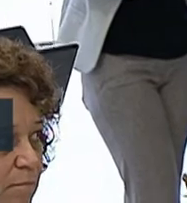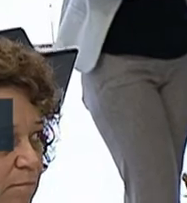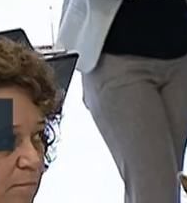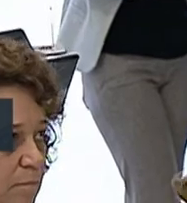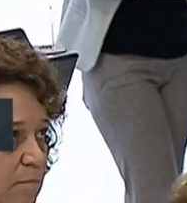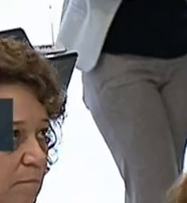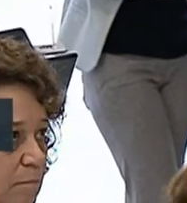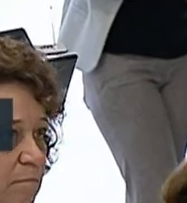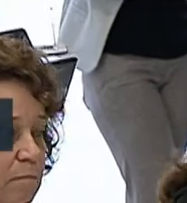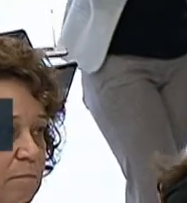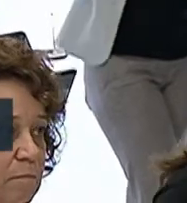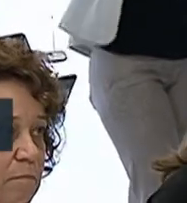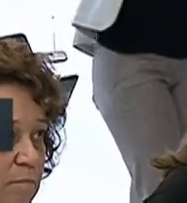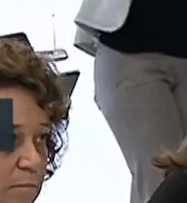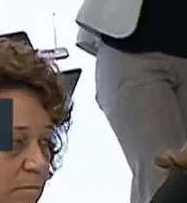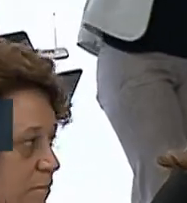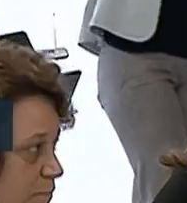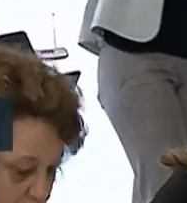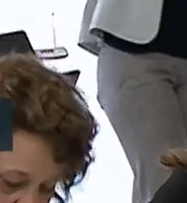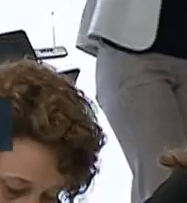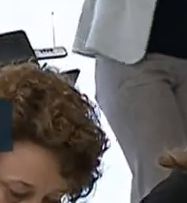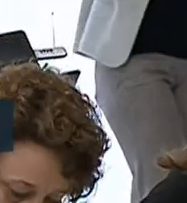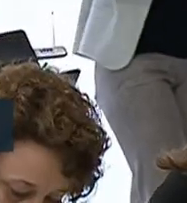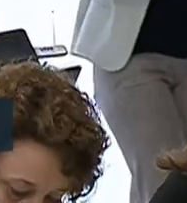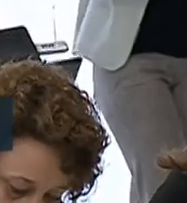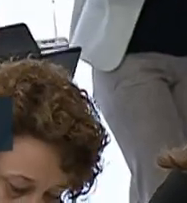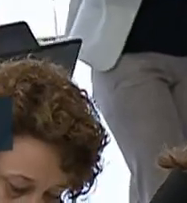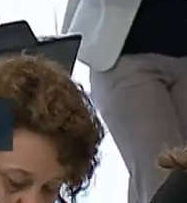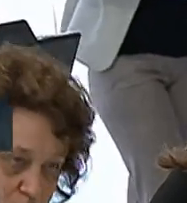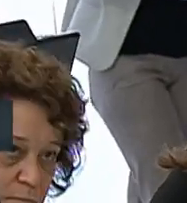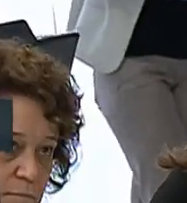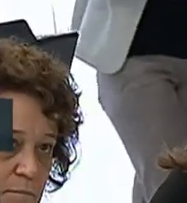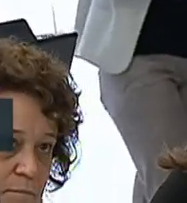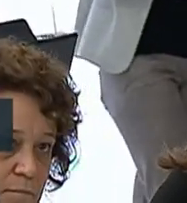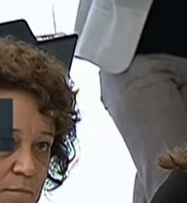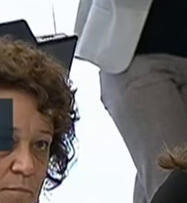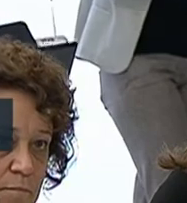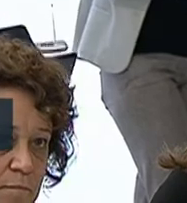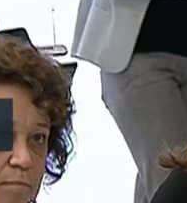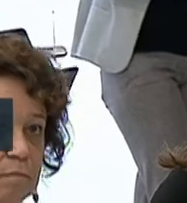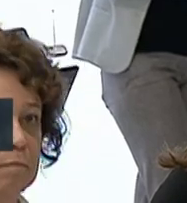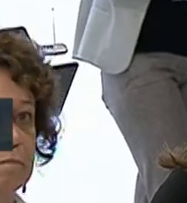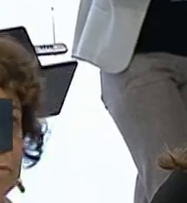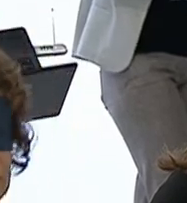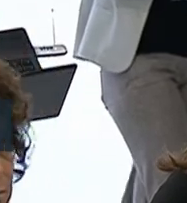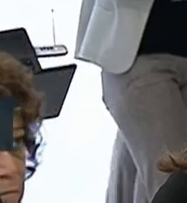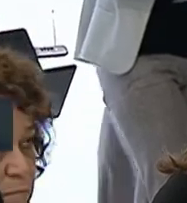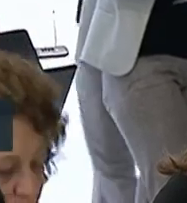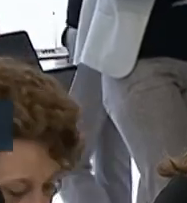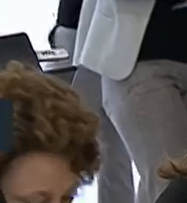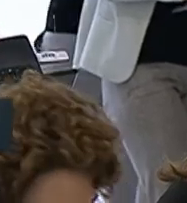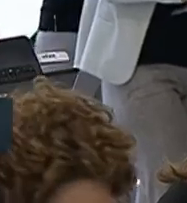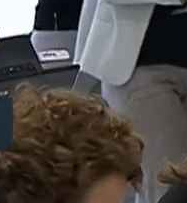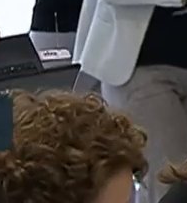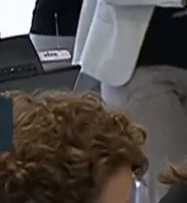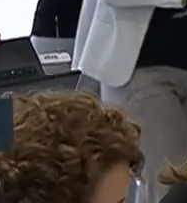ser as origens dos recursos. Se vai ter algum aporte do Tesouro, ou se vai ser o normal, que é depósito à vista e poupança rural.